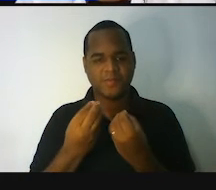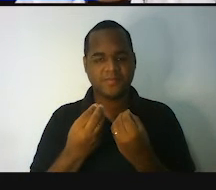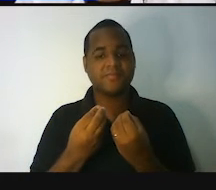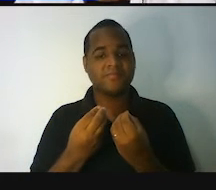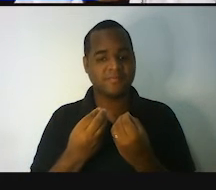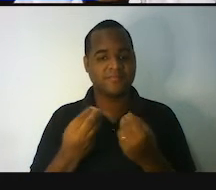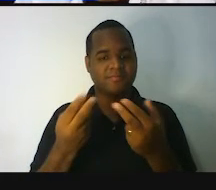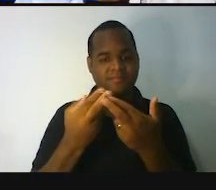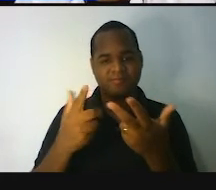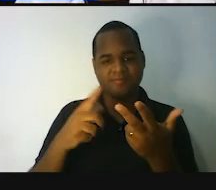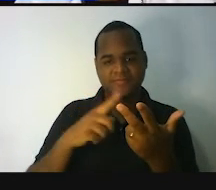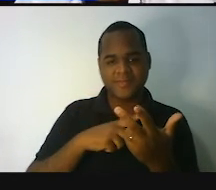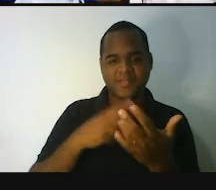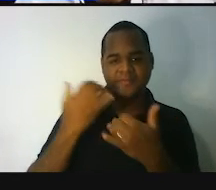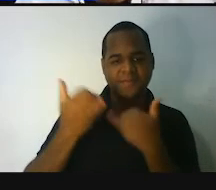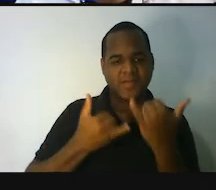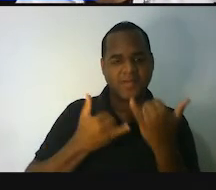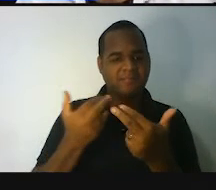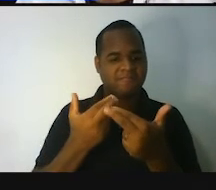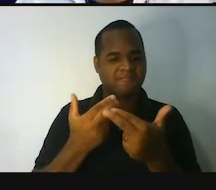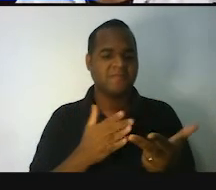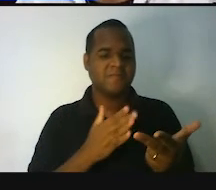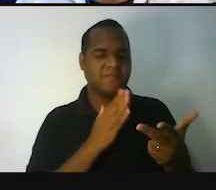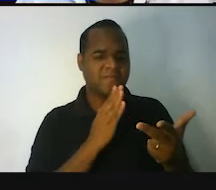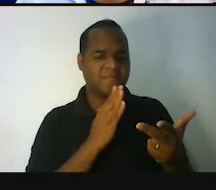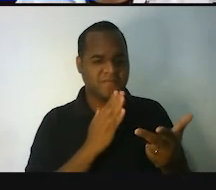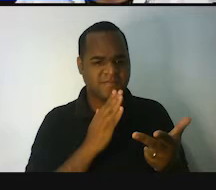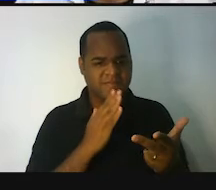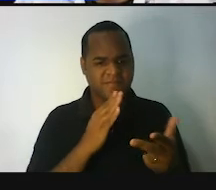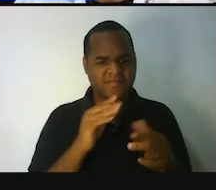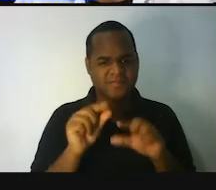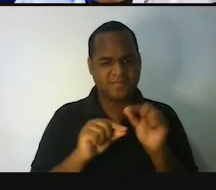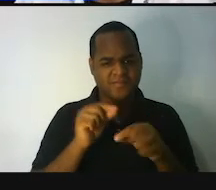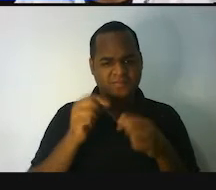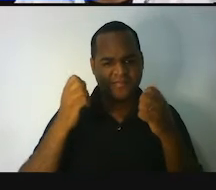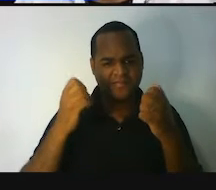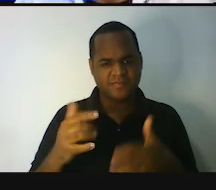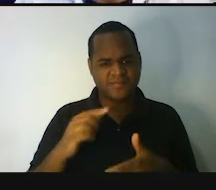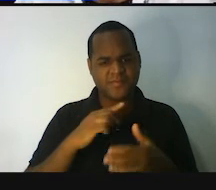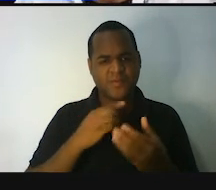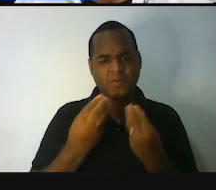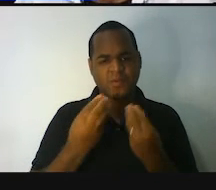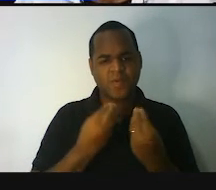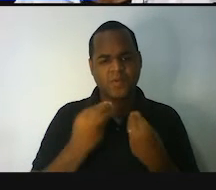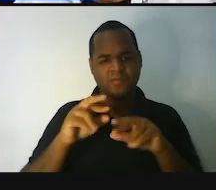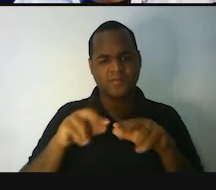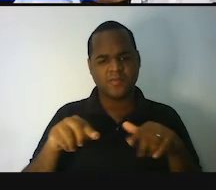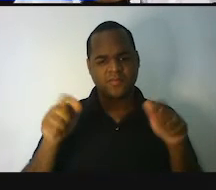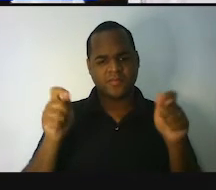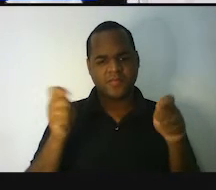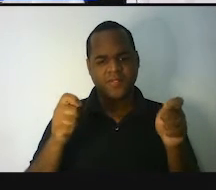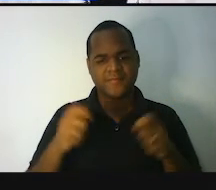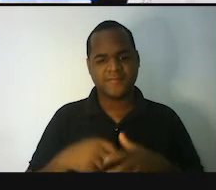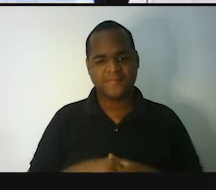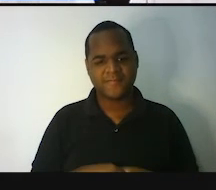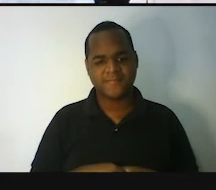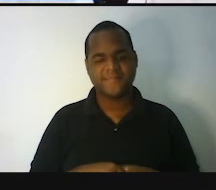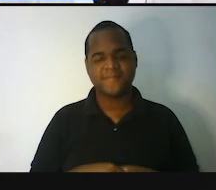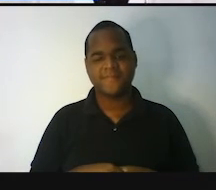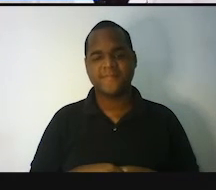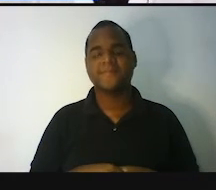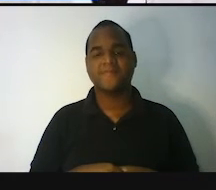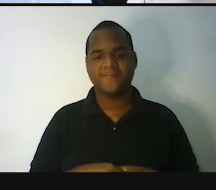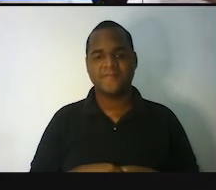brincadeiras aí, populares, a gente precisa fazer isso, né? Usar os